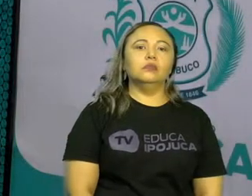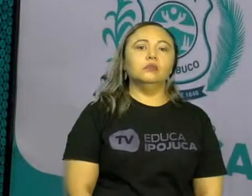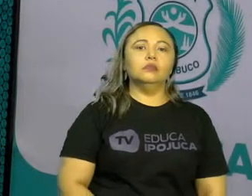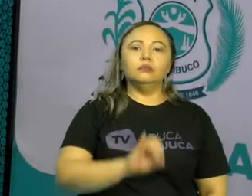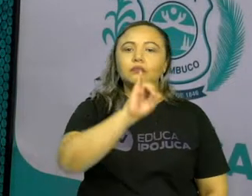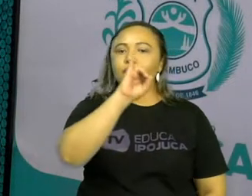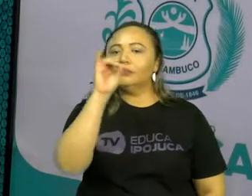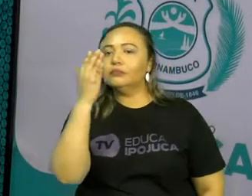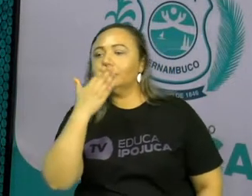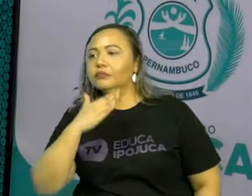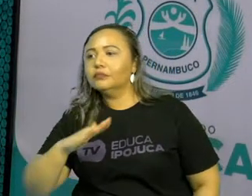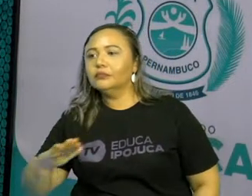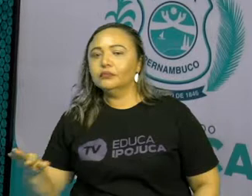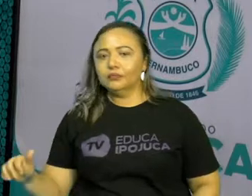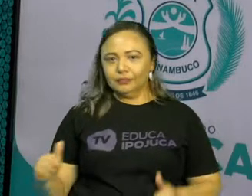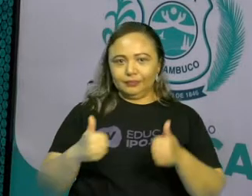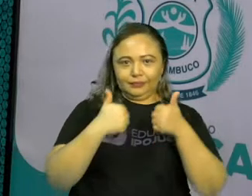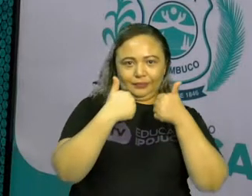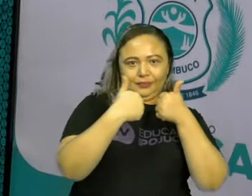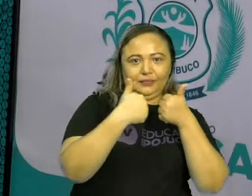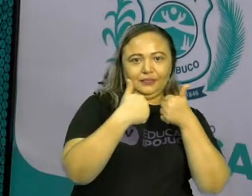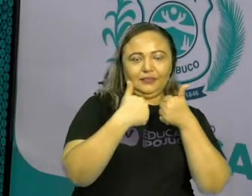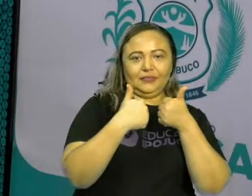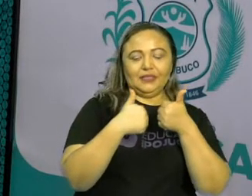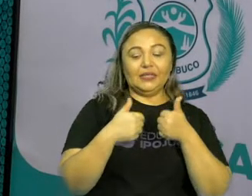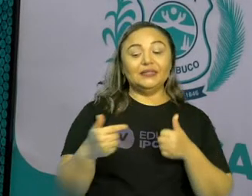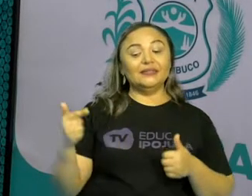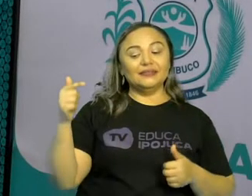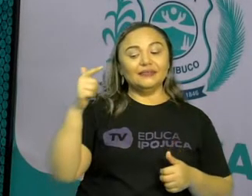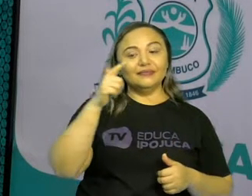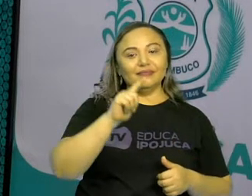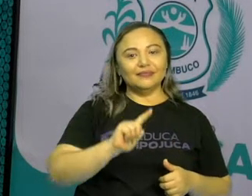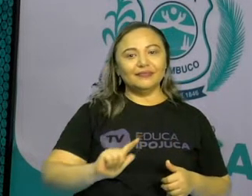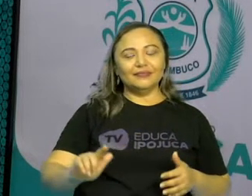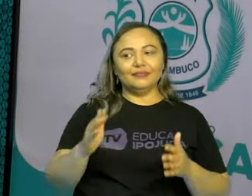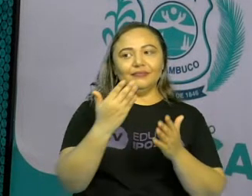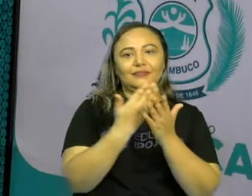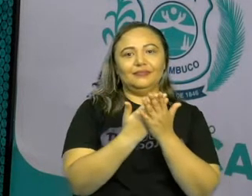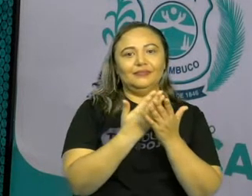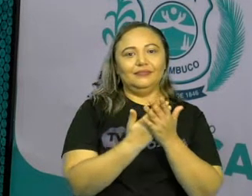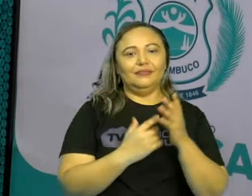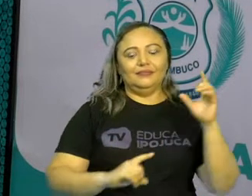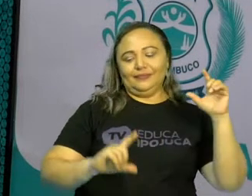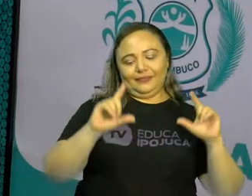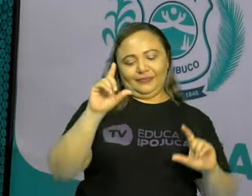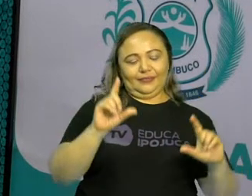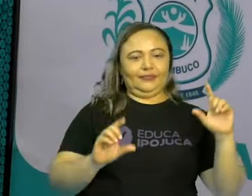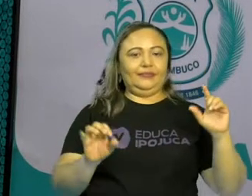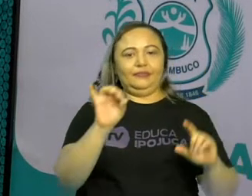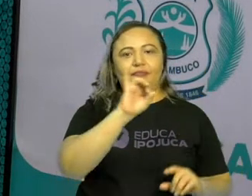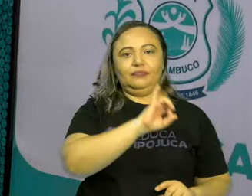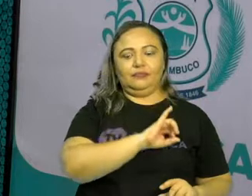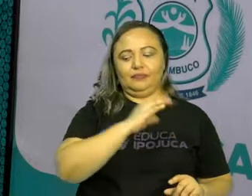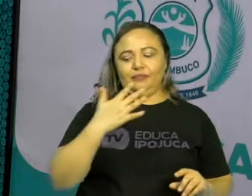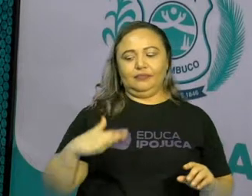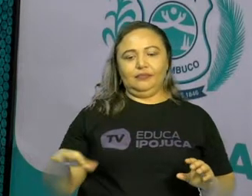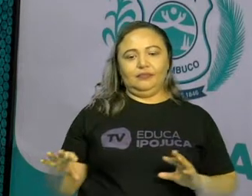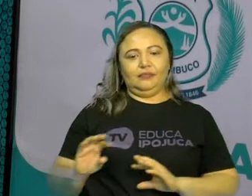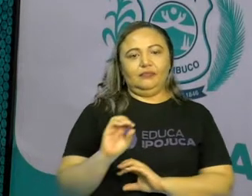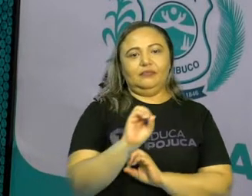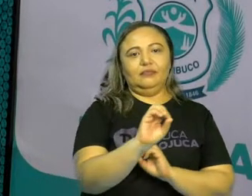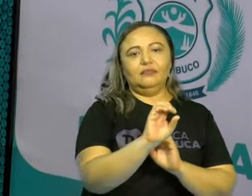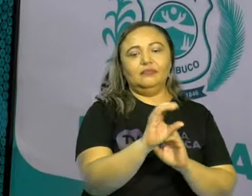Olá, Tudo bem com vocês? Estamos em mais uma aula do projeto Educa e Pojuca.